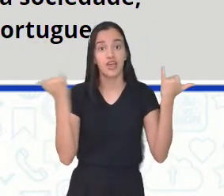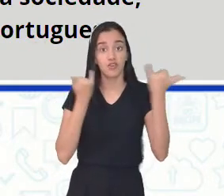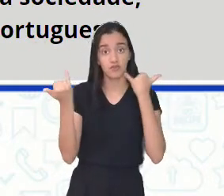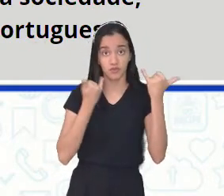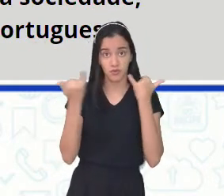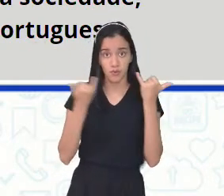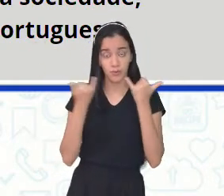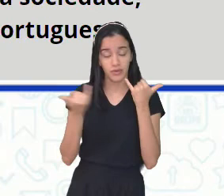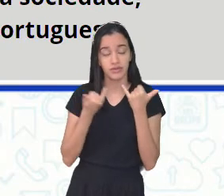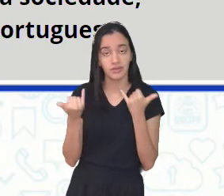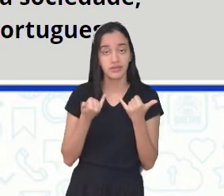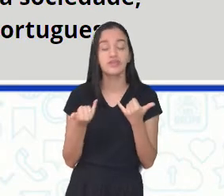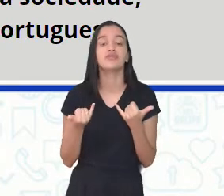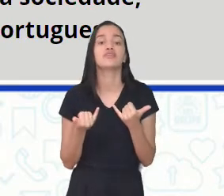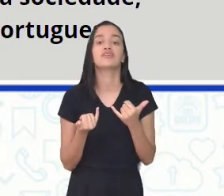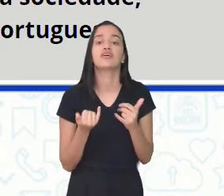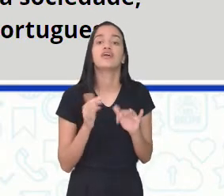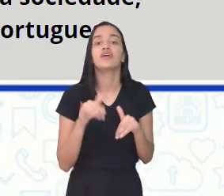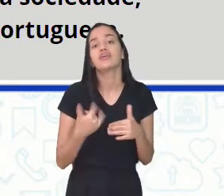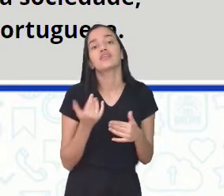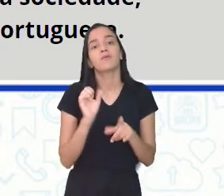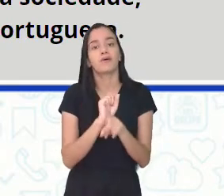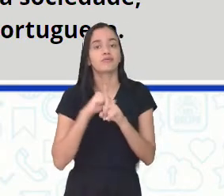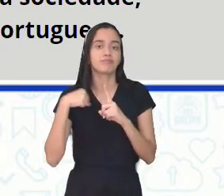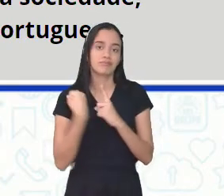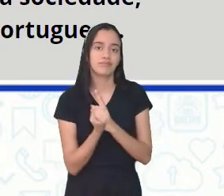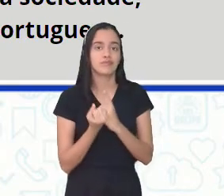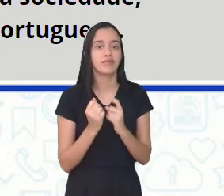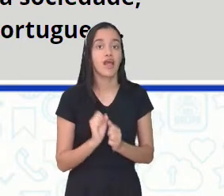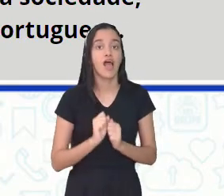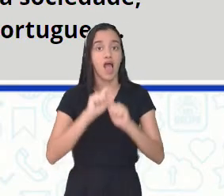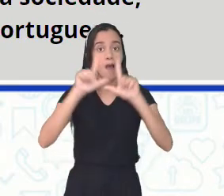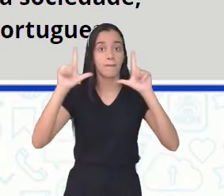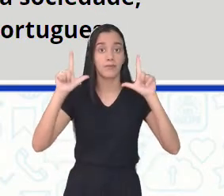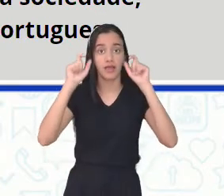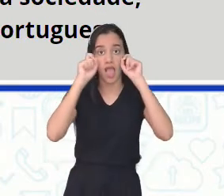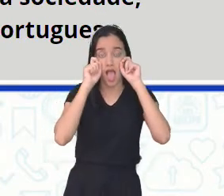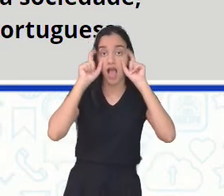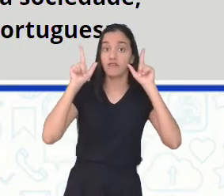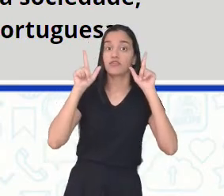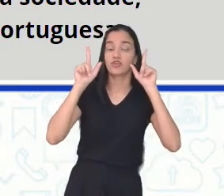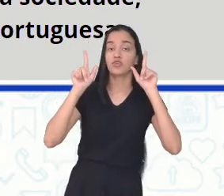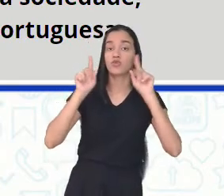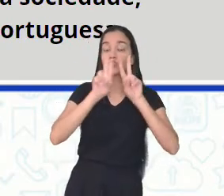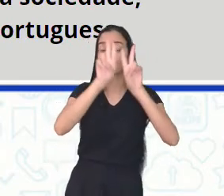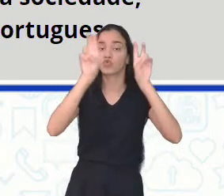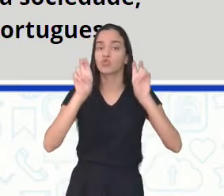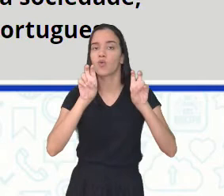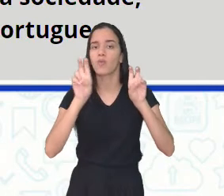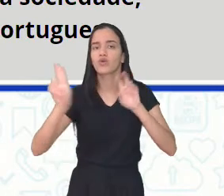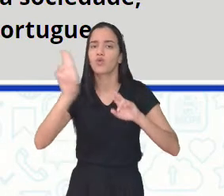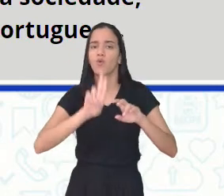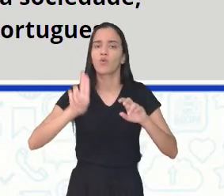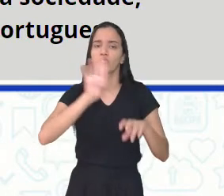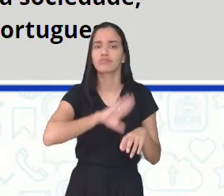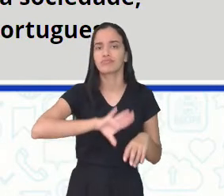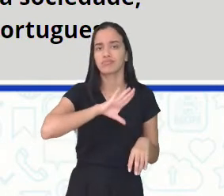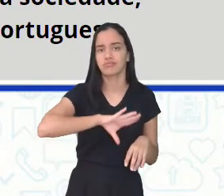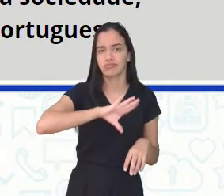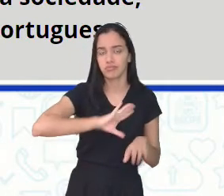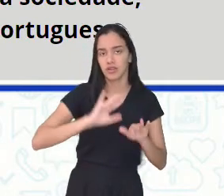meio tem prestado à sociedade. Ampliando a visão sobre o uso da nossa língua portuguesa.